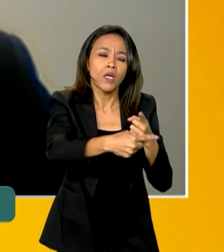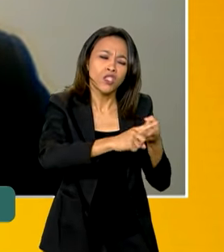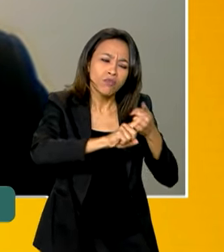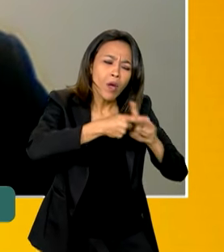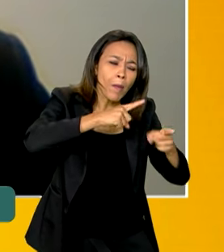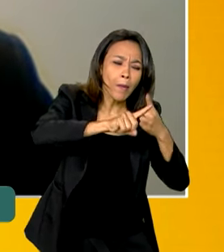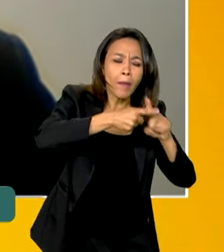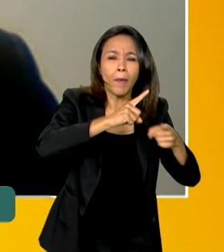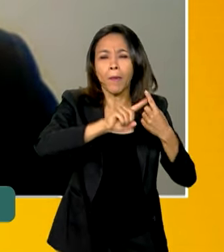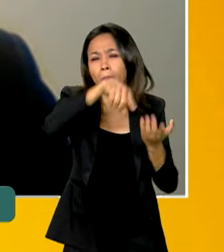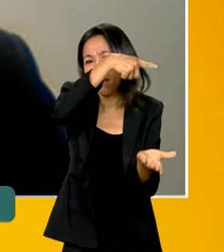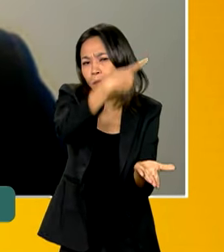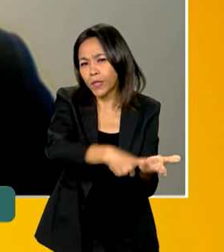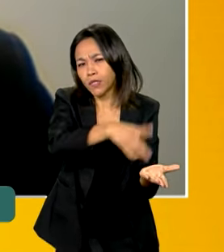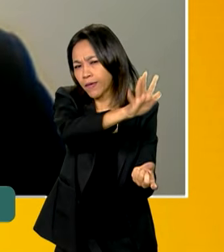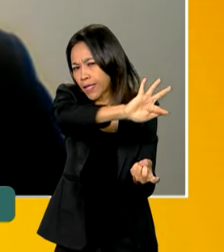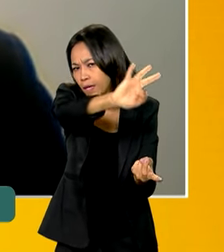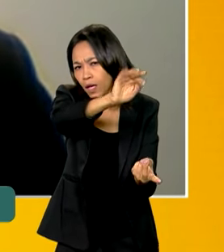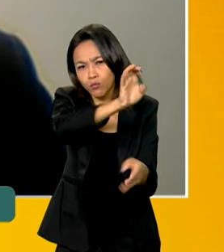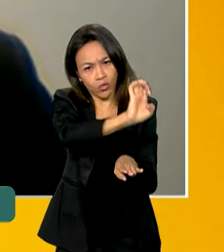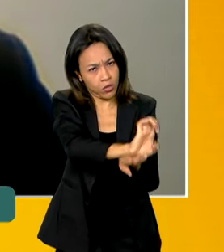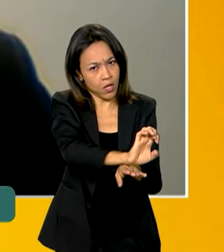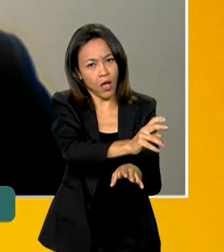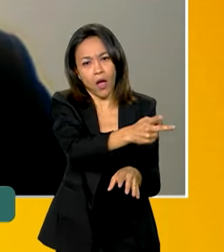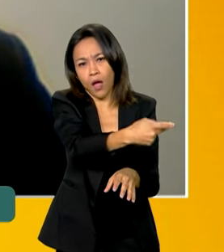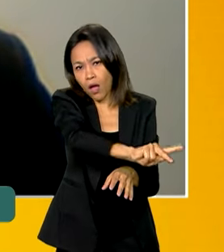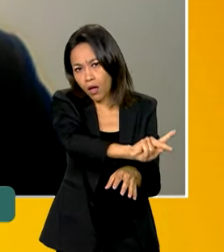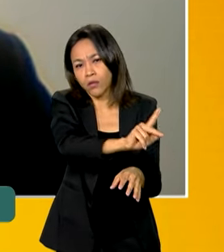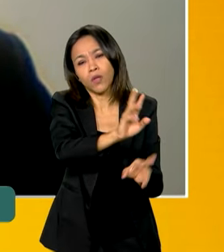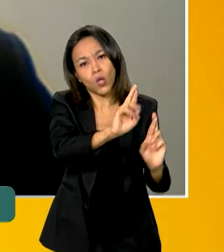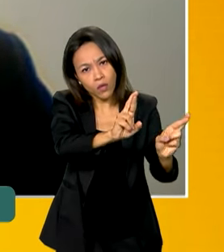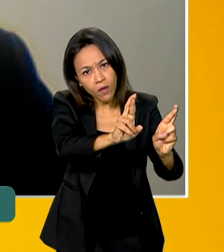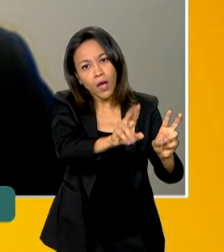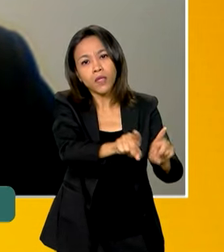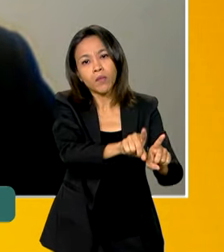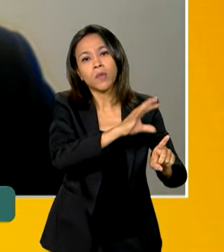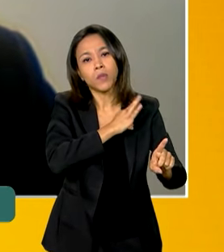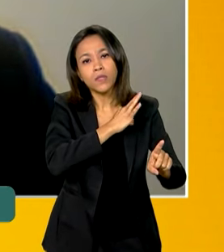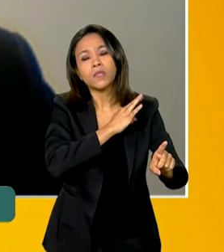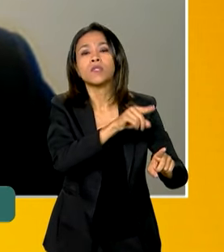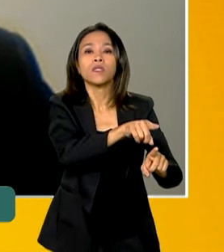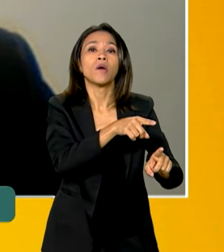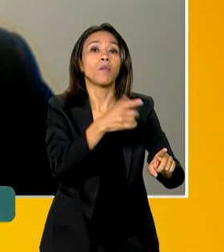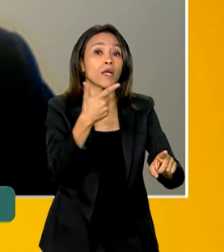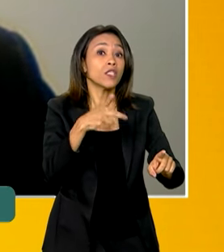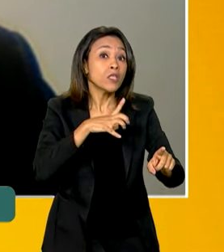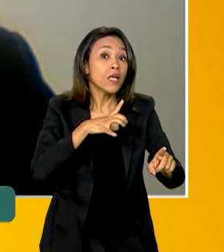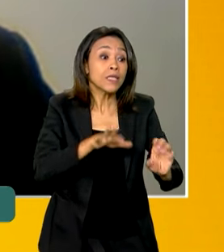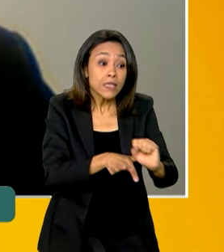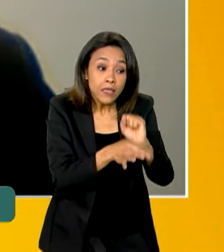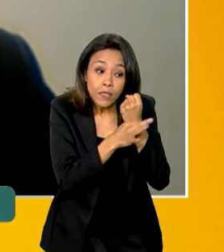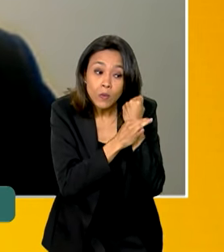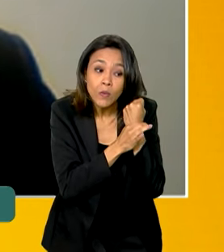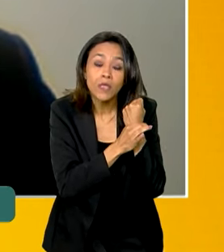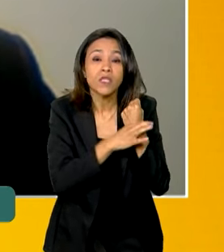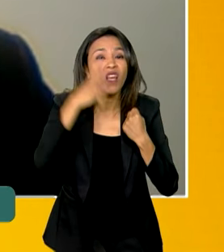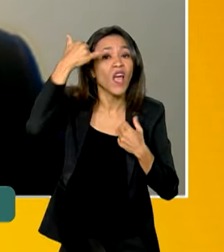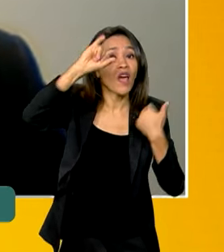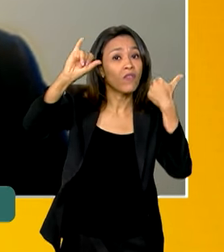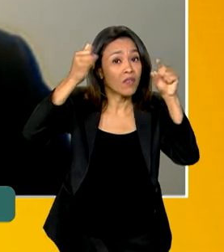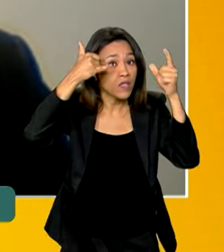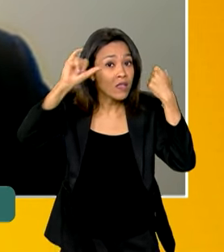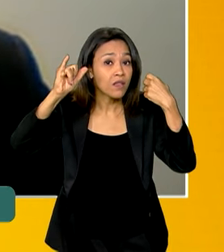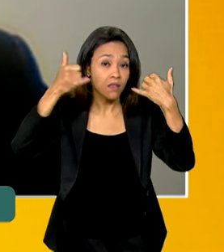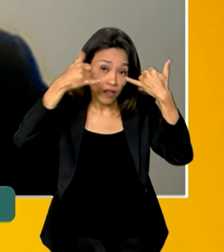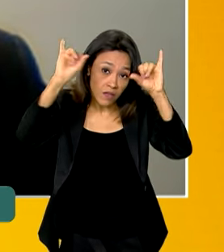com a Polícia Federal, com a própria Polícia Rodoviária Federal, para a gente de fato ter um ar de segurança e inibir novos ataques contra